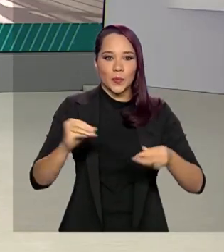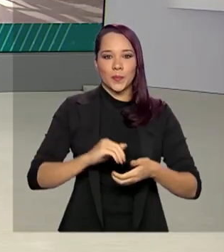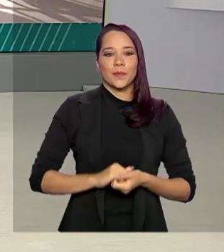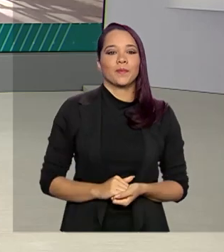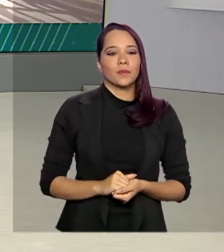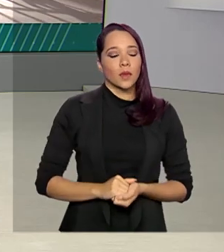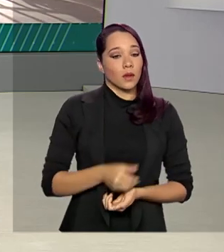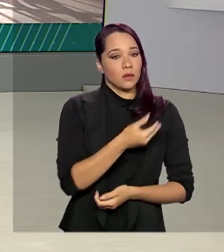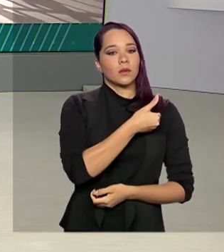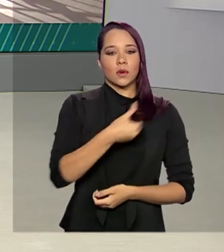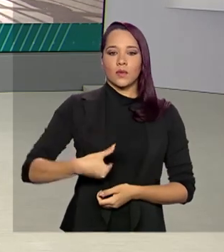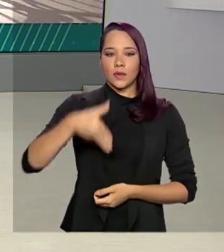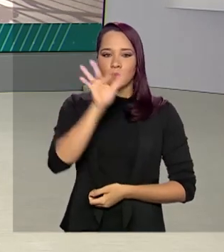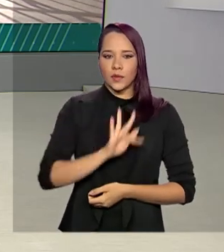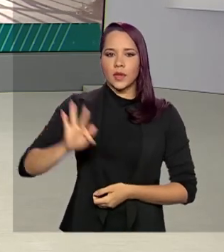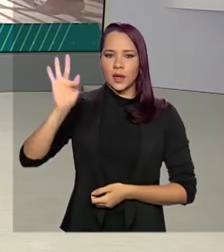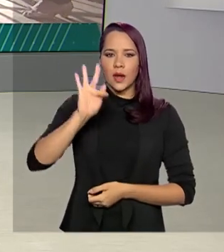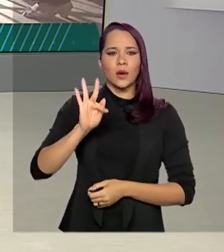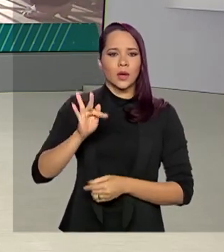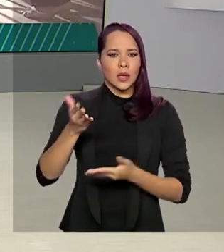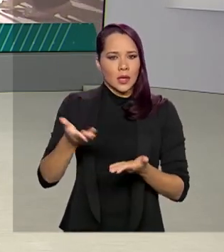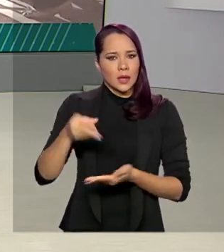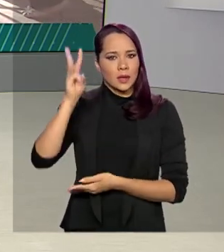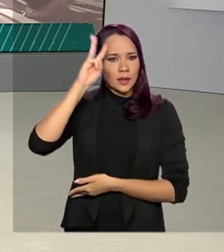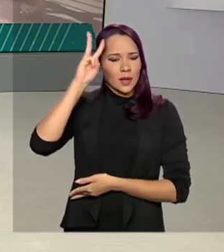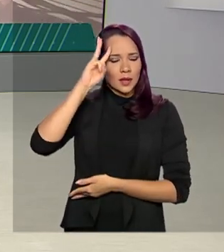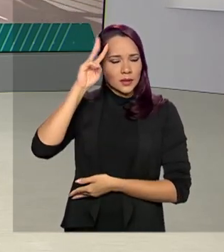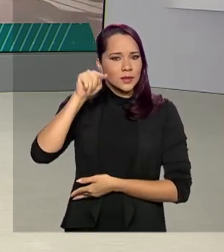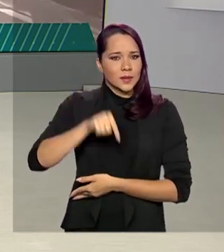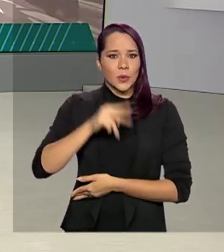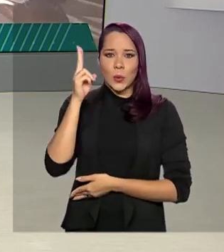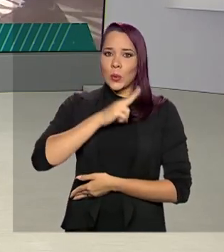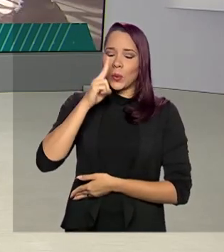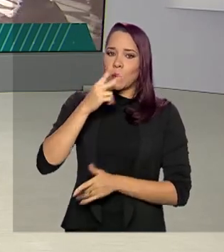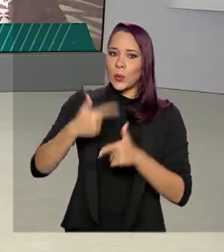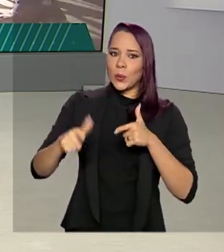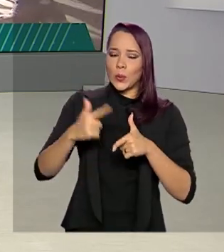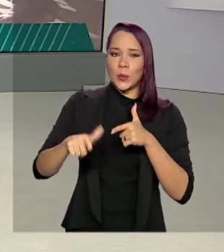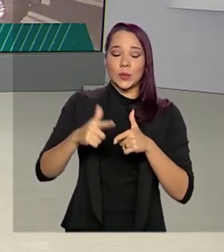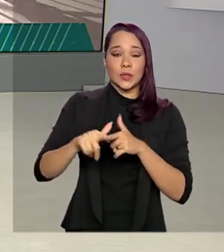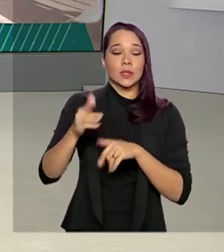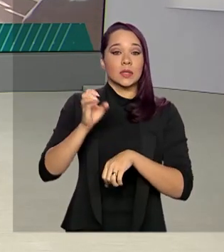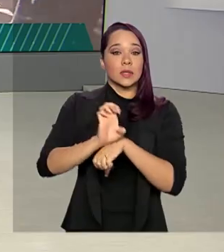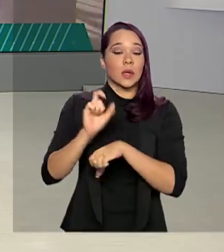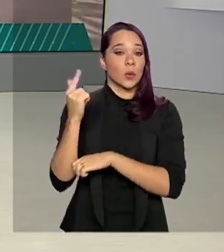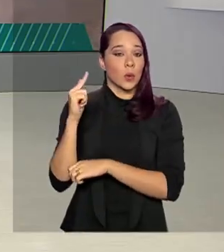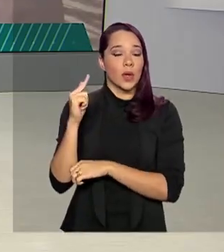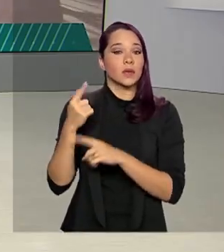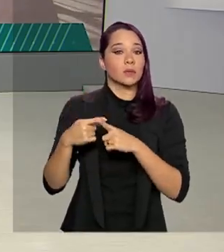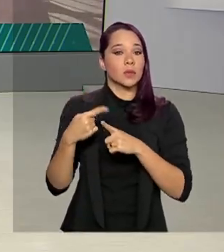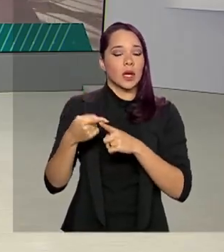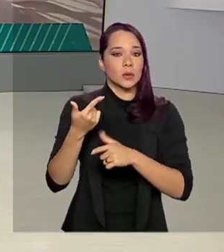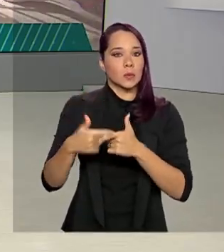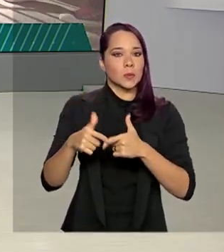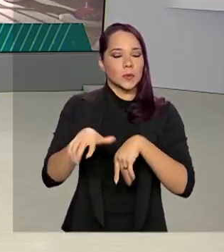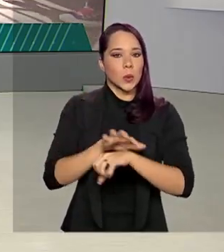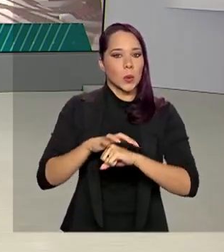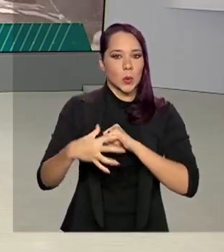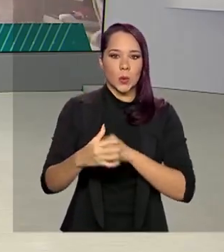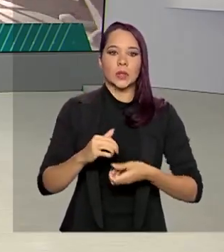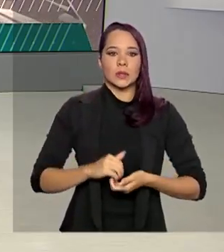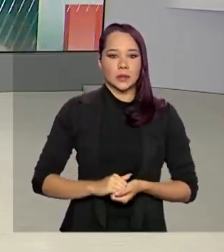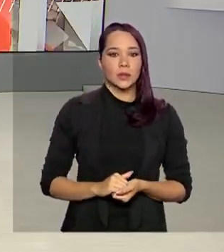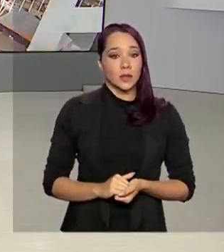E o governo federal reconheceu nesta terça-feira estado de calamidade pública em Goiás por causa do novo coronavírus.